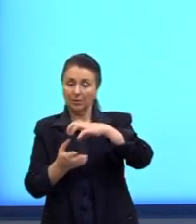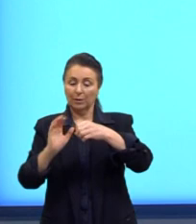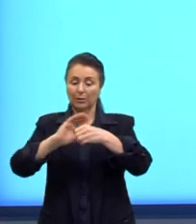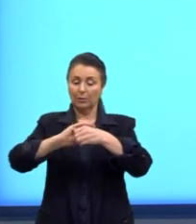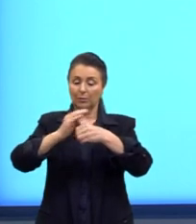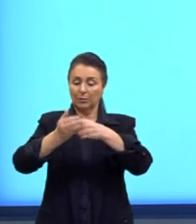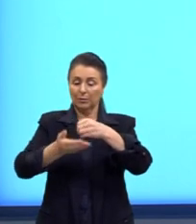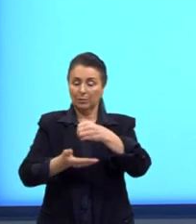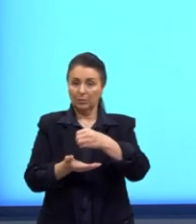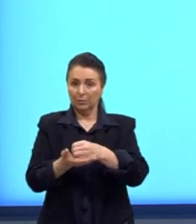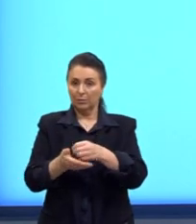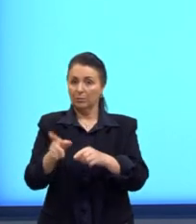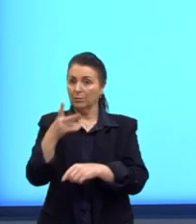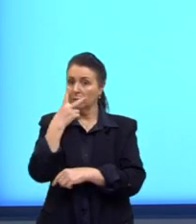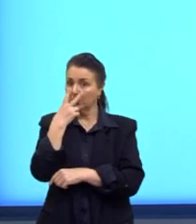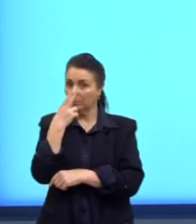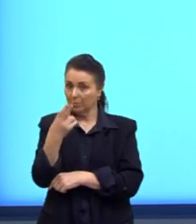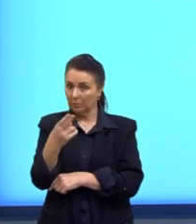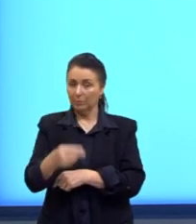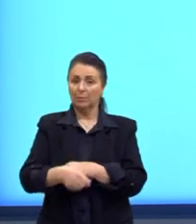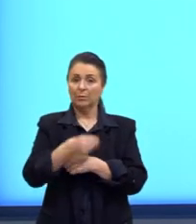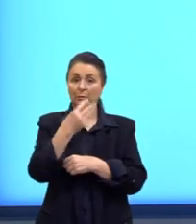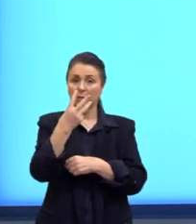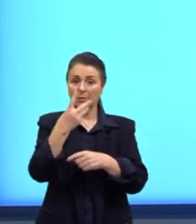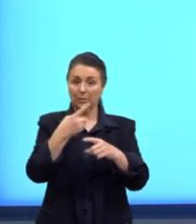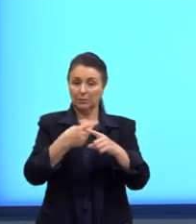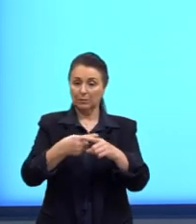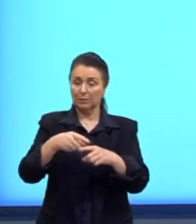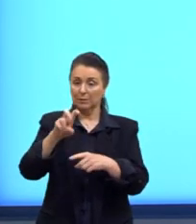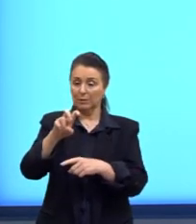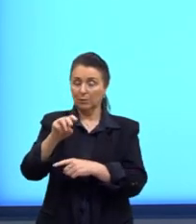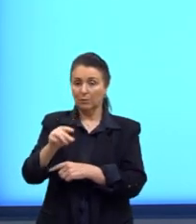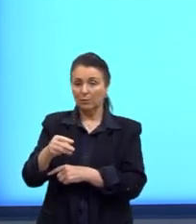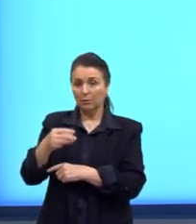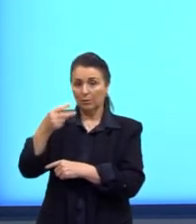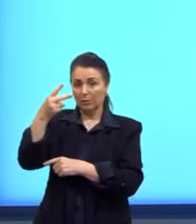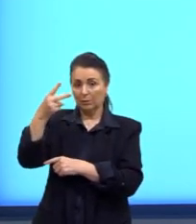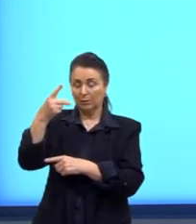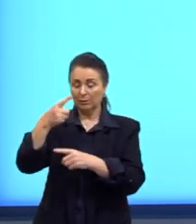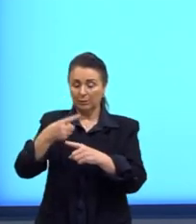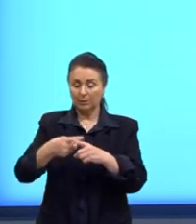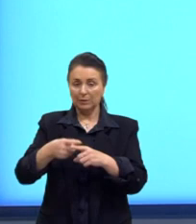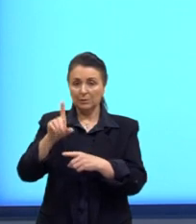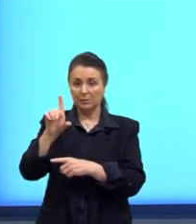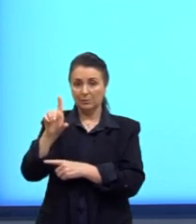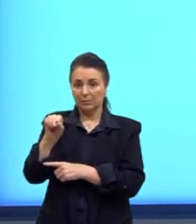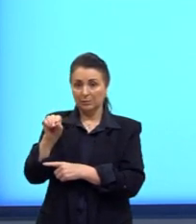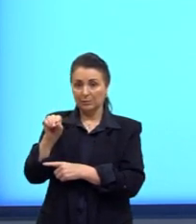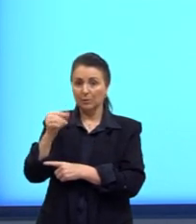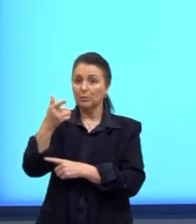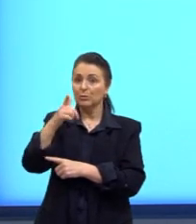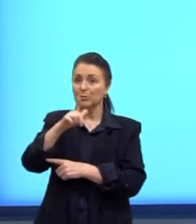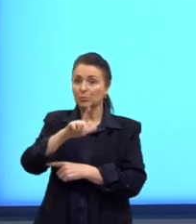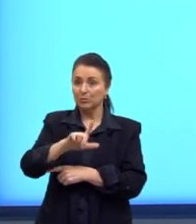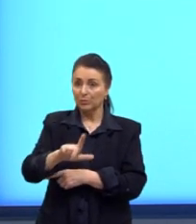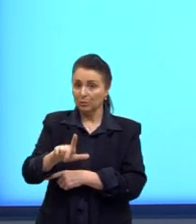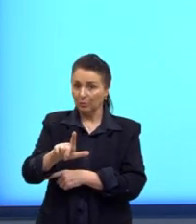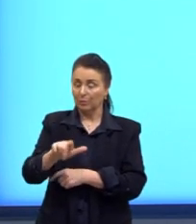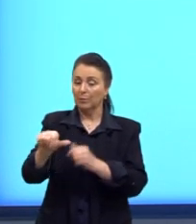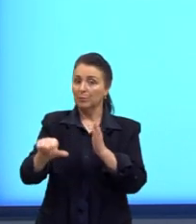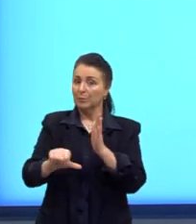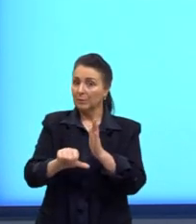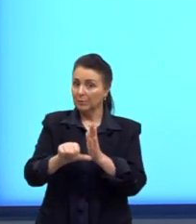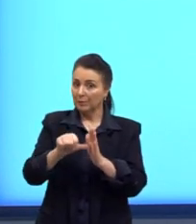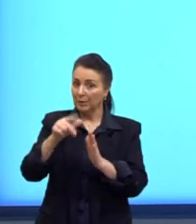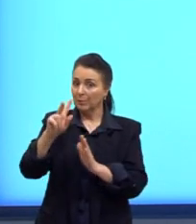Então, 3 vezes 5 ao quadrado, vezes o 10. De novo, a gente começa resolvendo